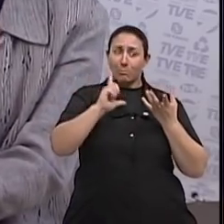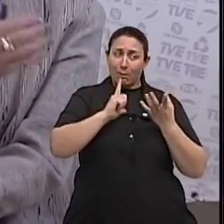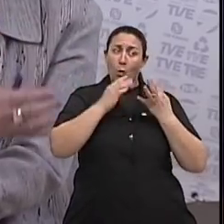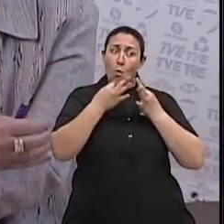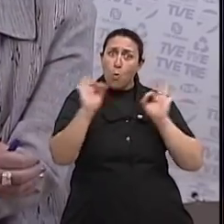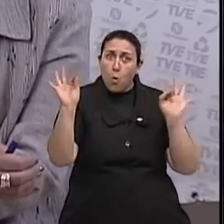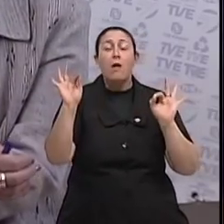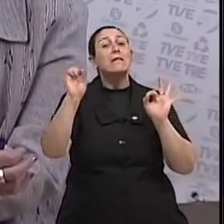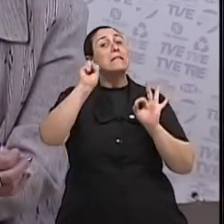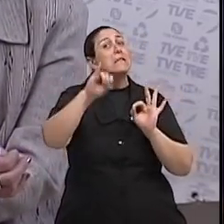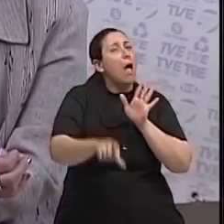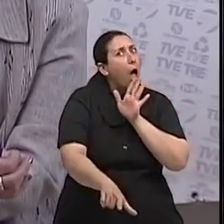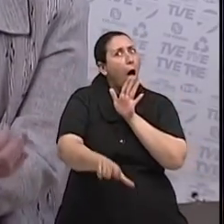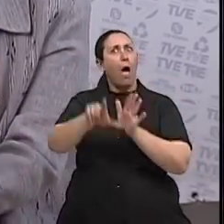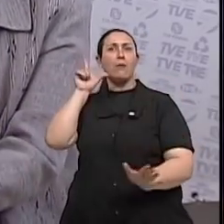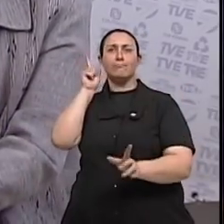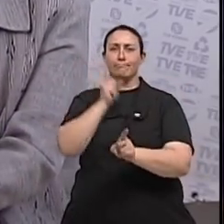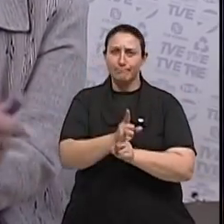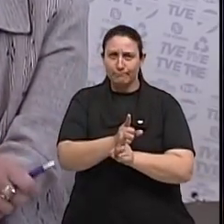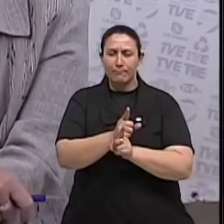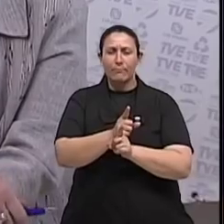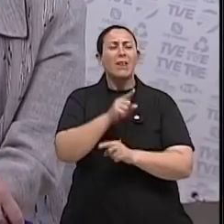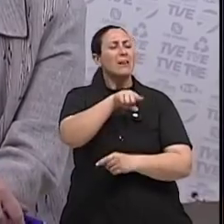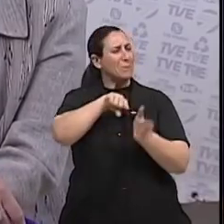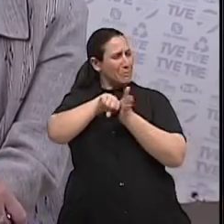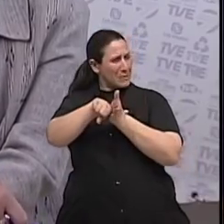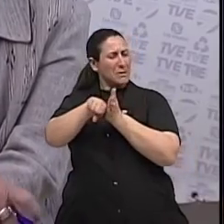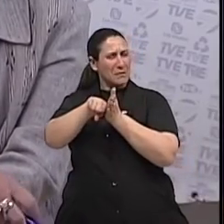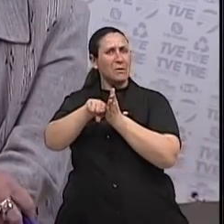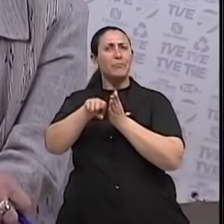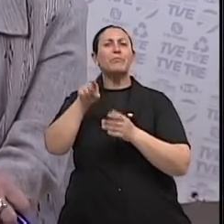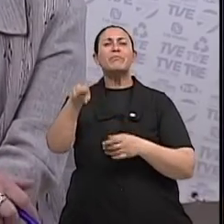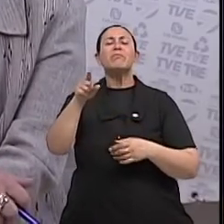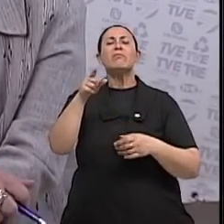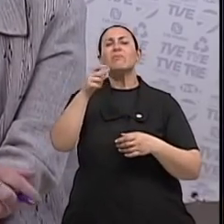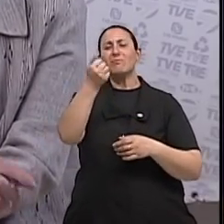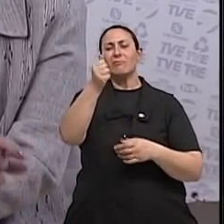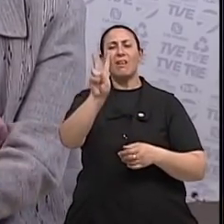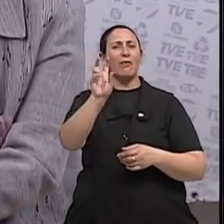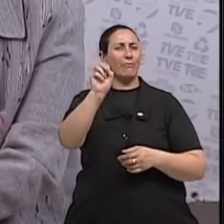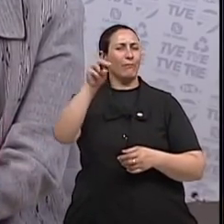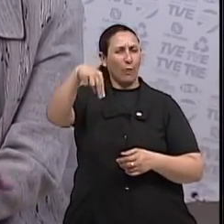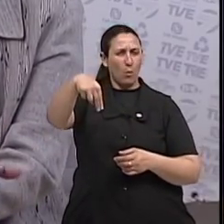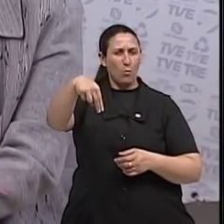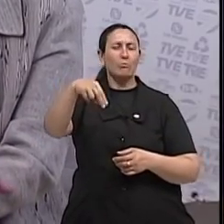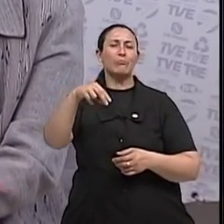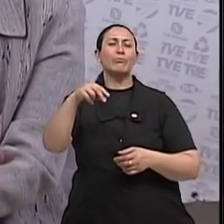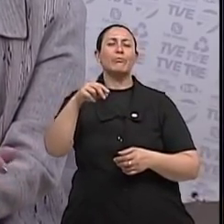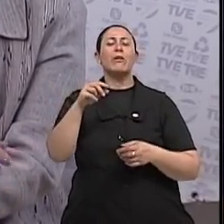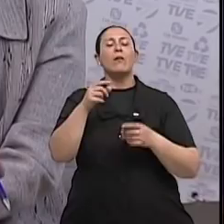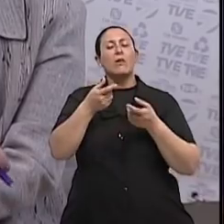detectado precocemente, né? Segundo uma pesquisa realizada, então, pelo Instituto Avon, é a data